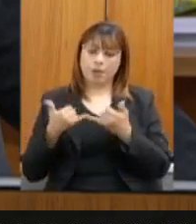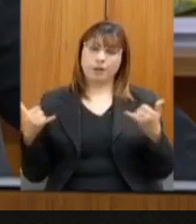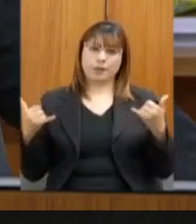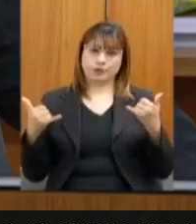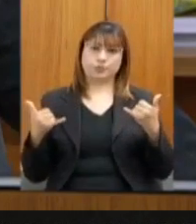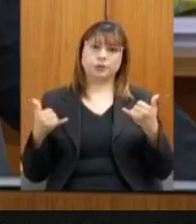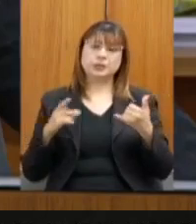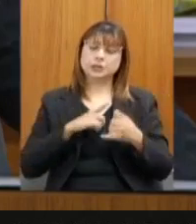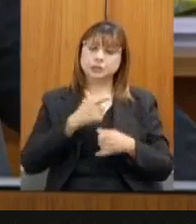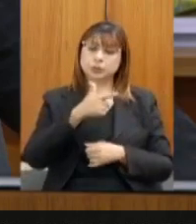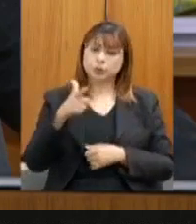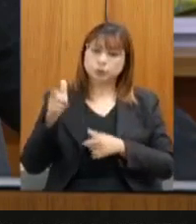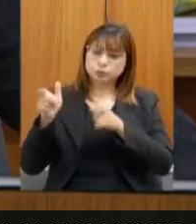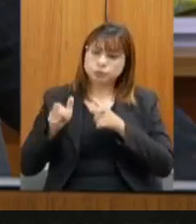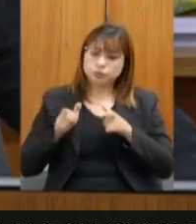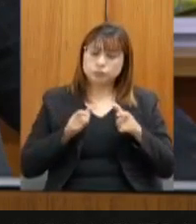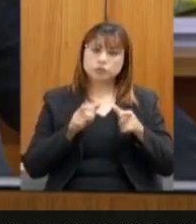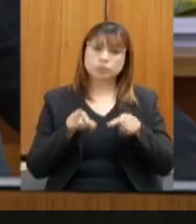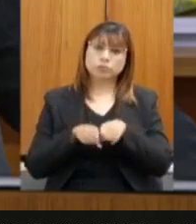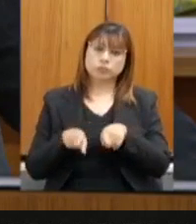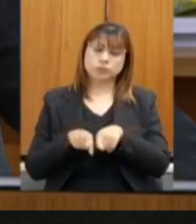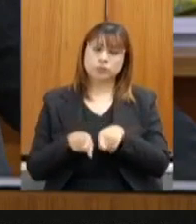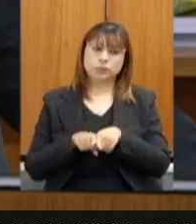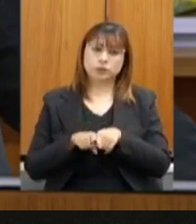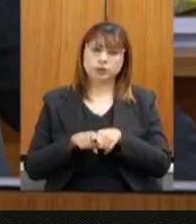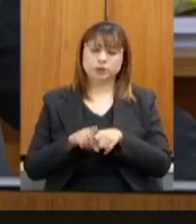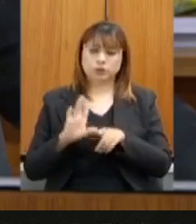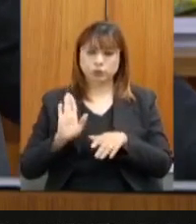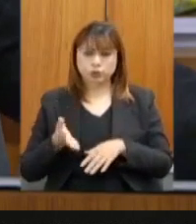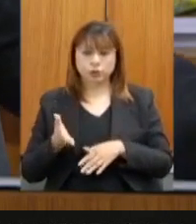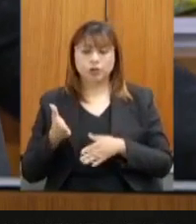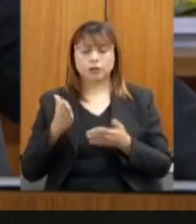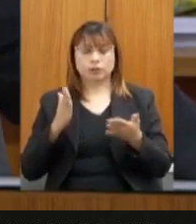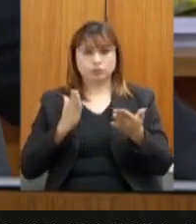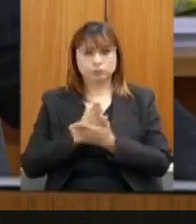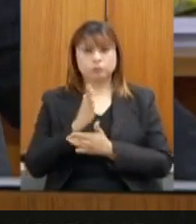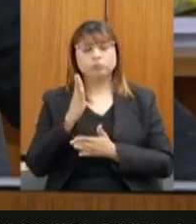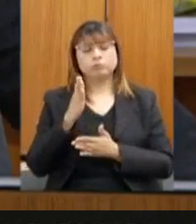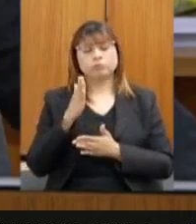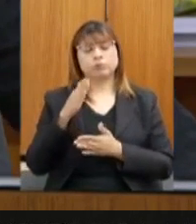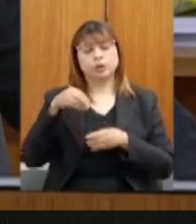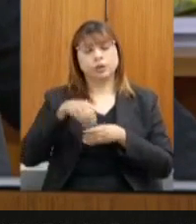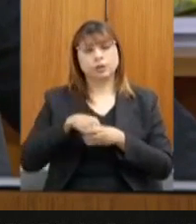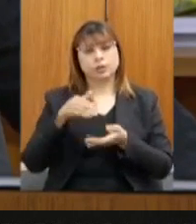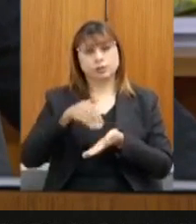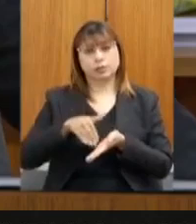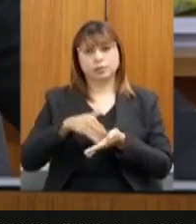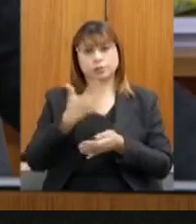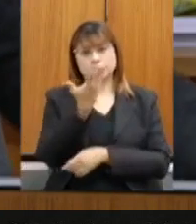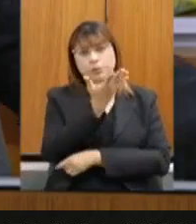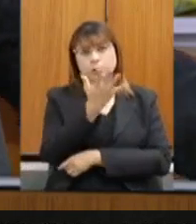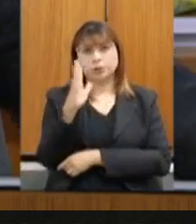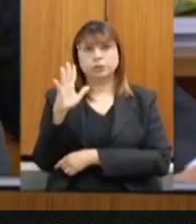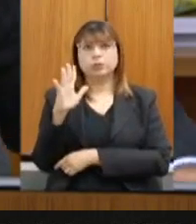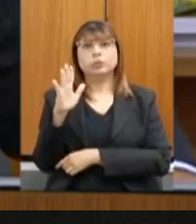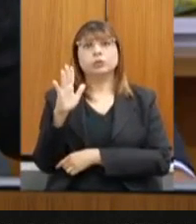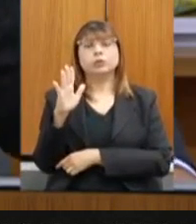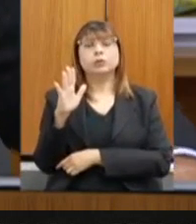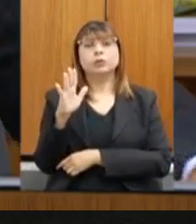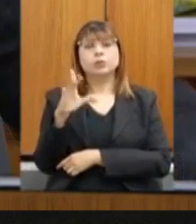outras plantas já aprovadas nessa Cataria do Meio Ambiente e outros